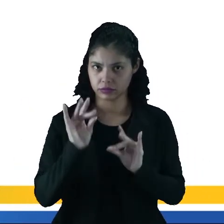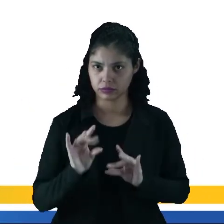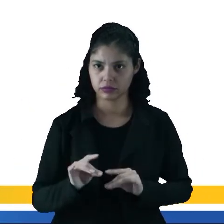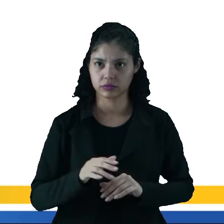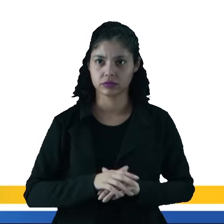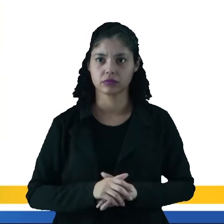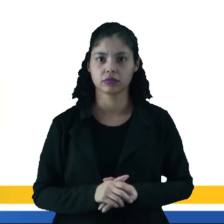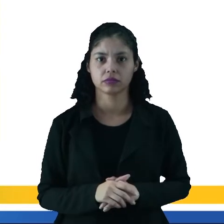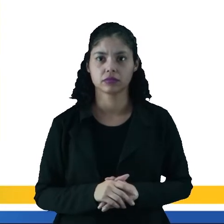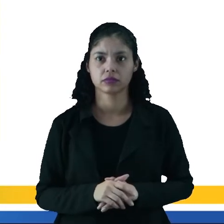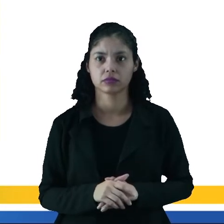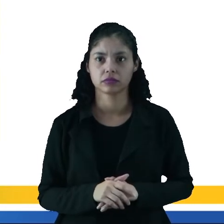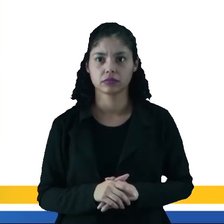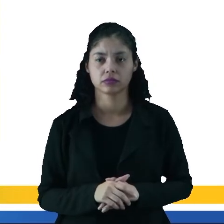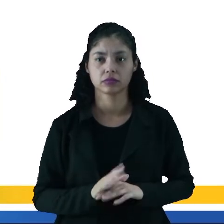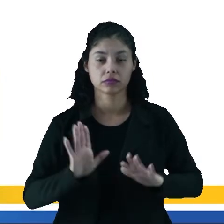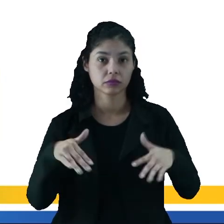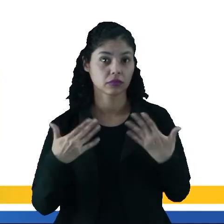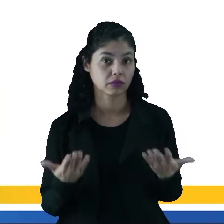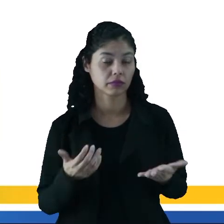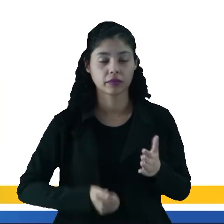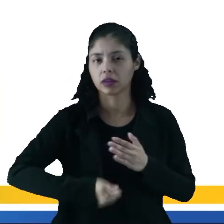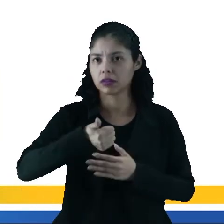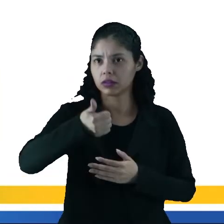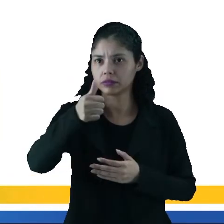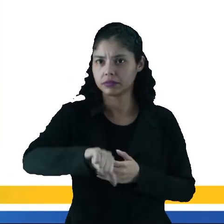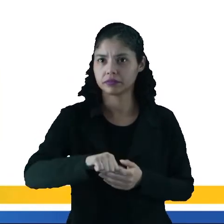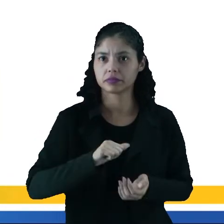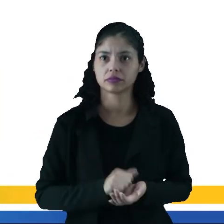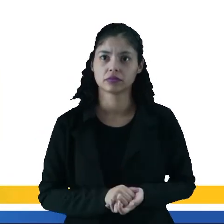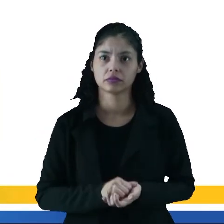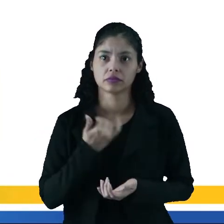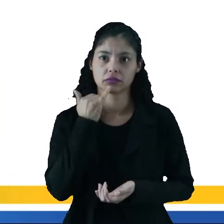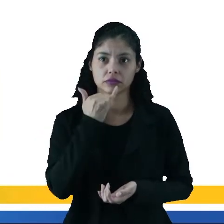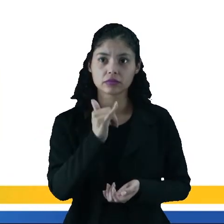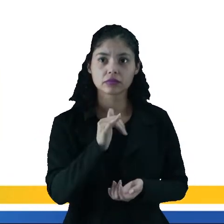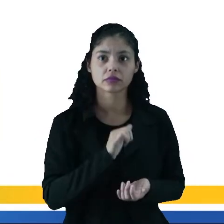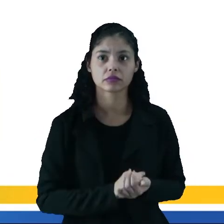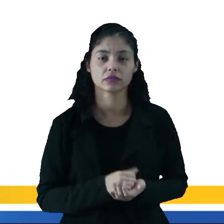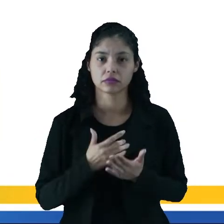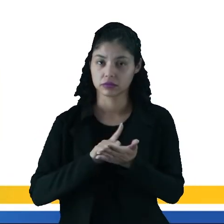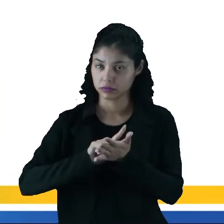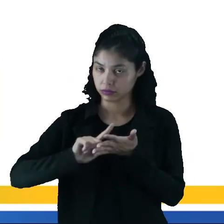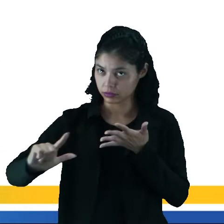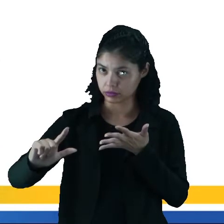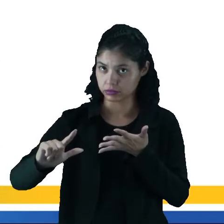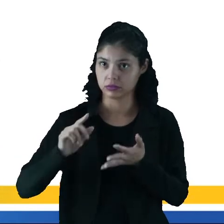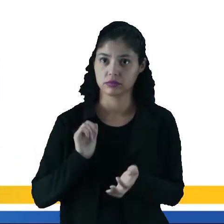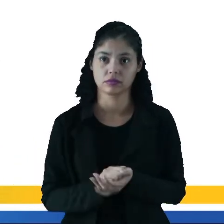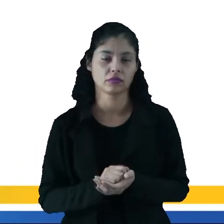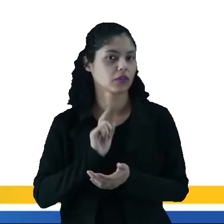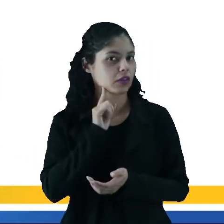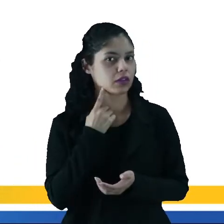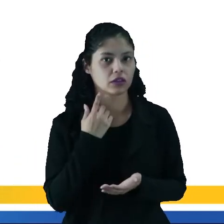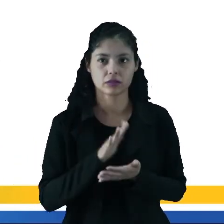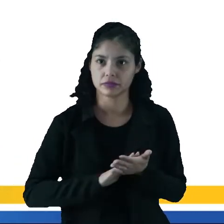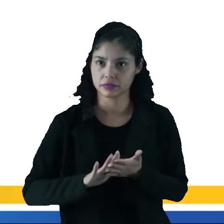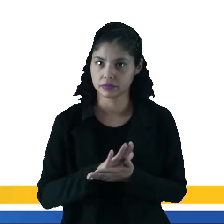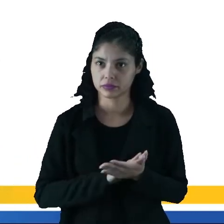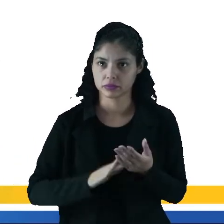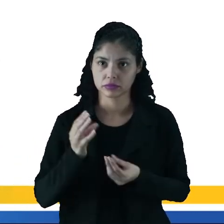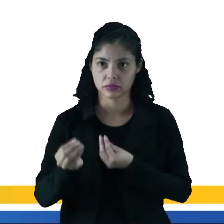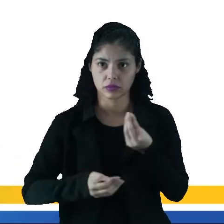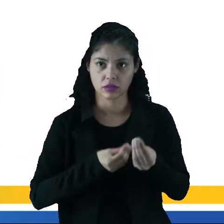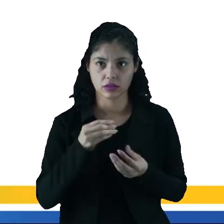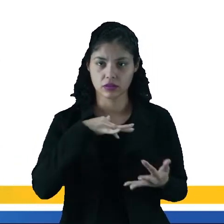vocês. Quais as vantagens e desvantagens? É uma fonte de energia limpa. Não prejudica a terra, bem